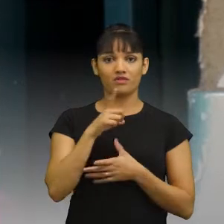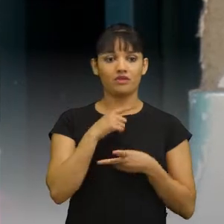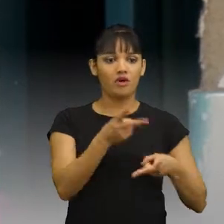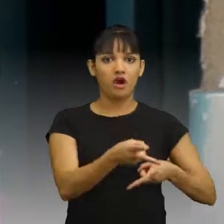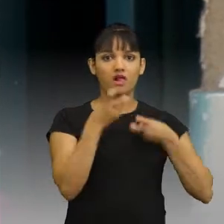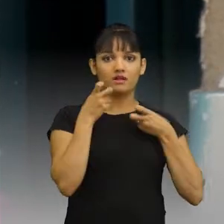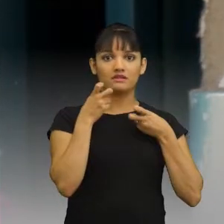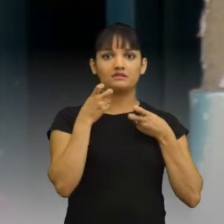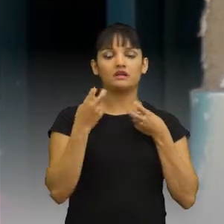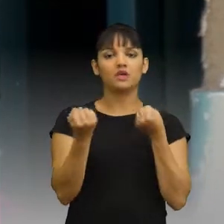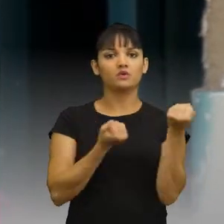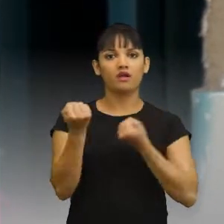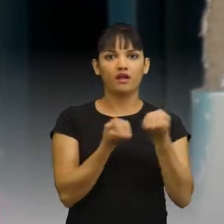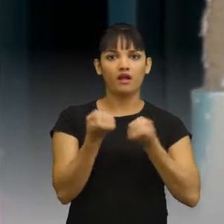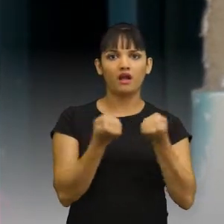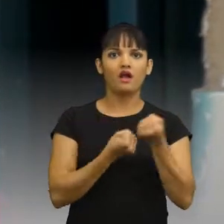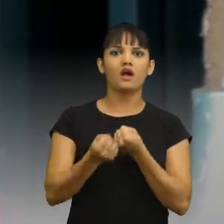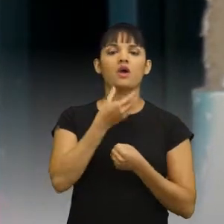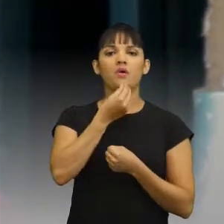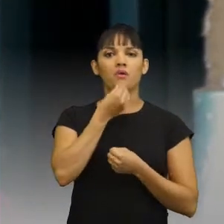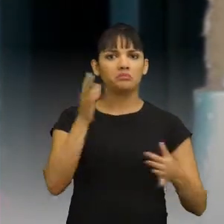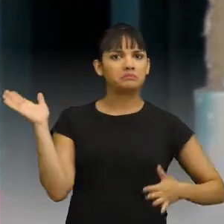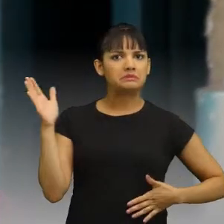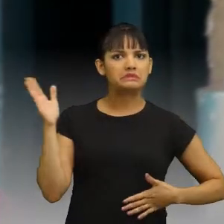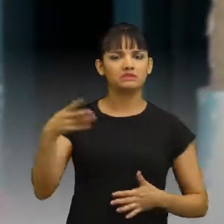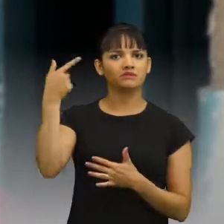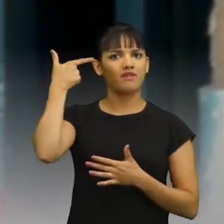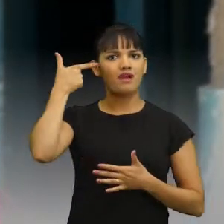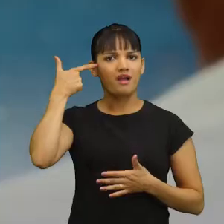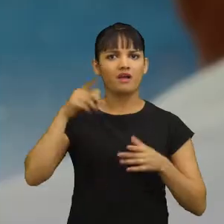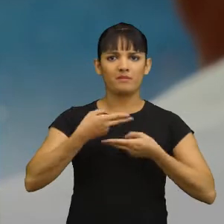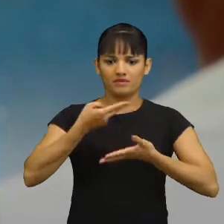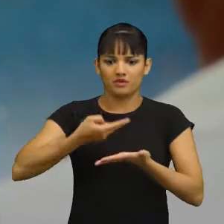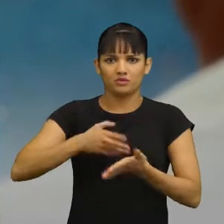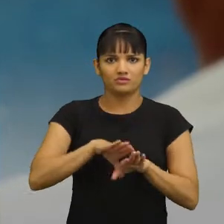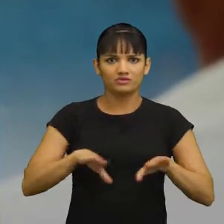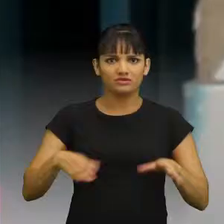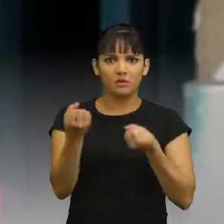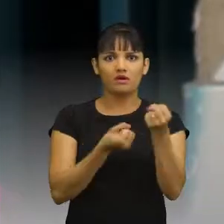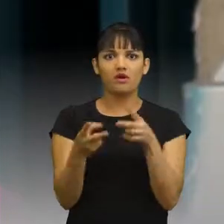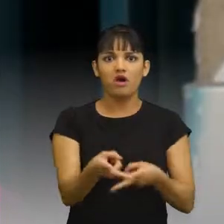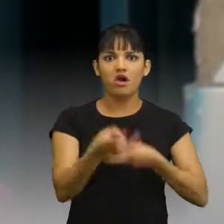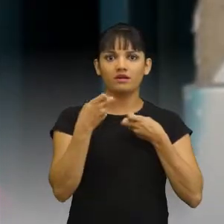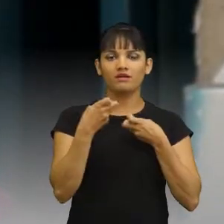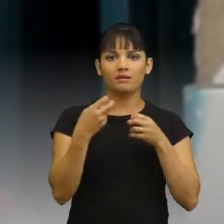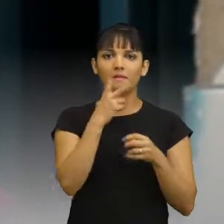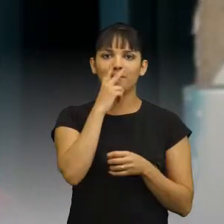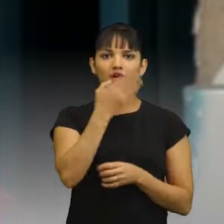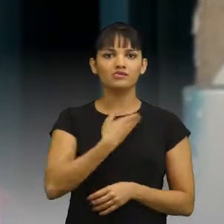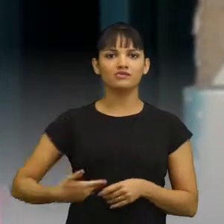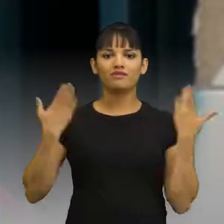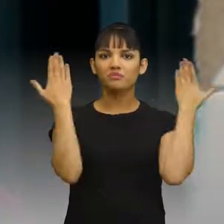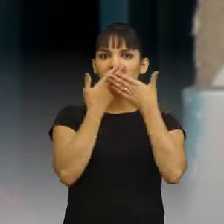Que tiraram o meu filho do carro, botaram a arma, botaram o meu filho deitado no chão, pegaram o carro. E a gente aqui, a gente não é visto, né?